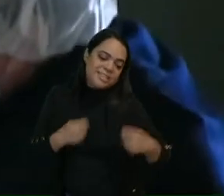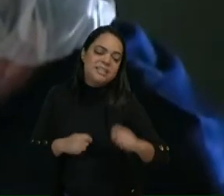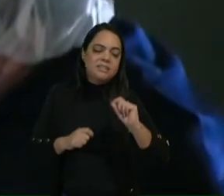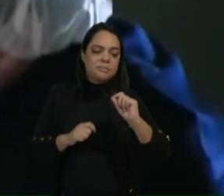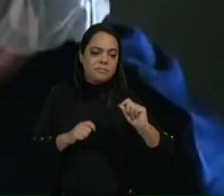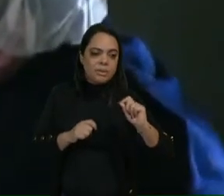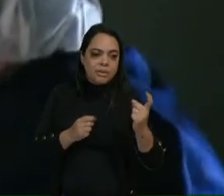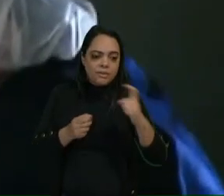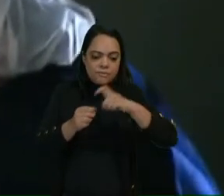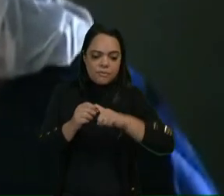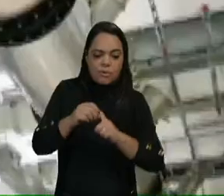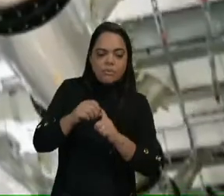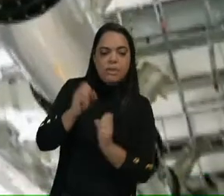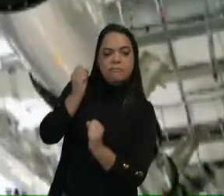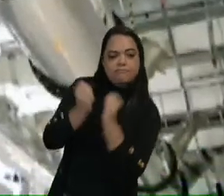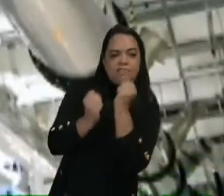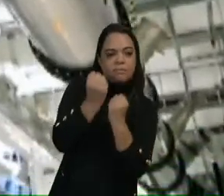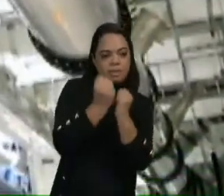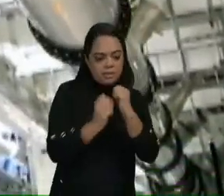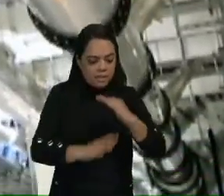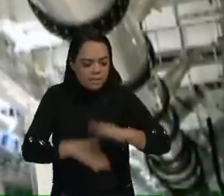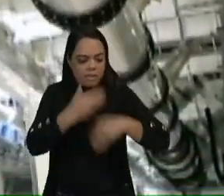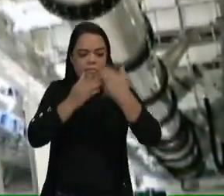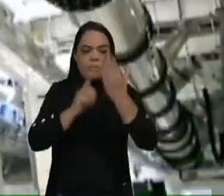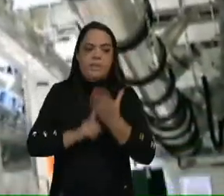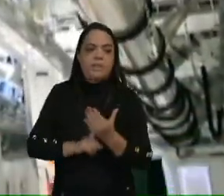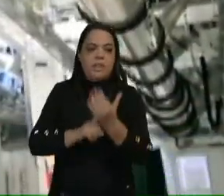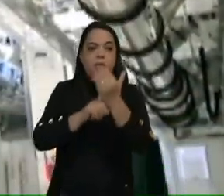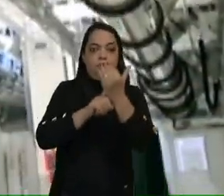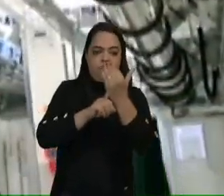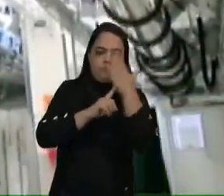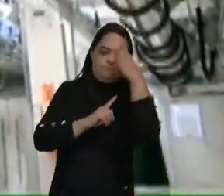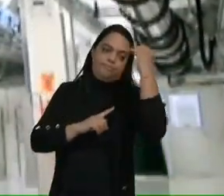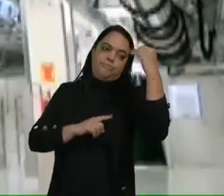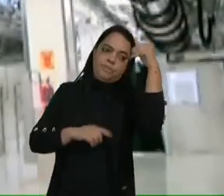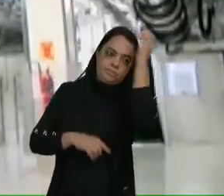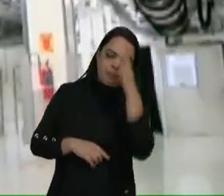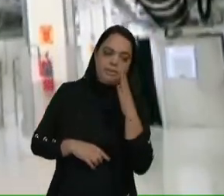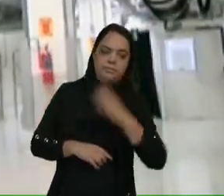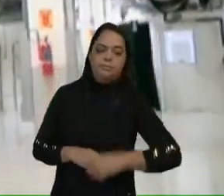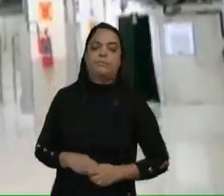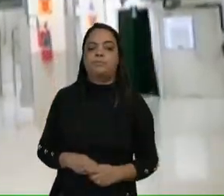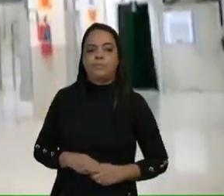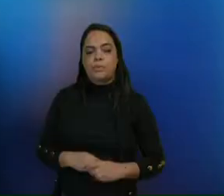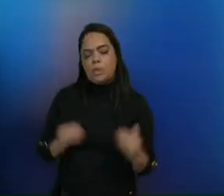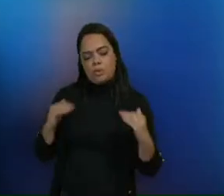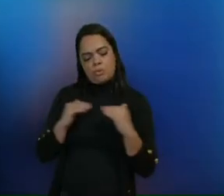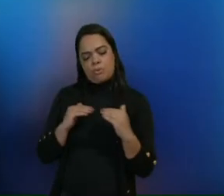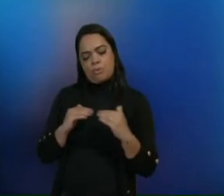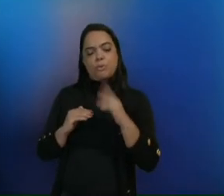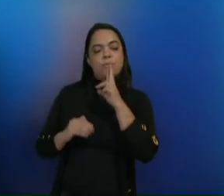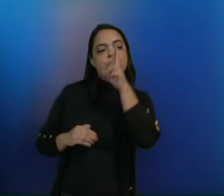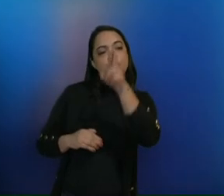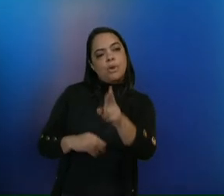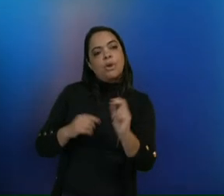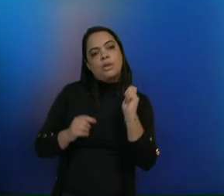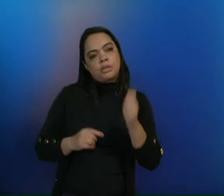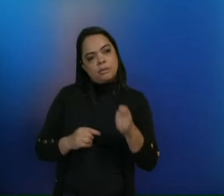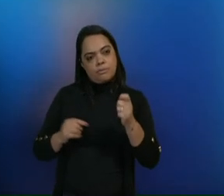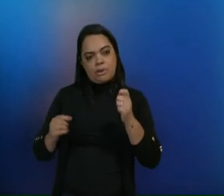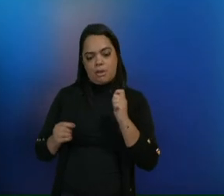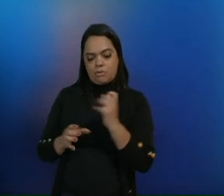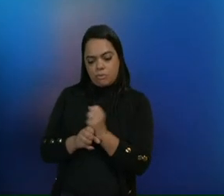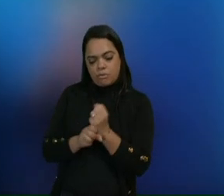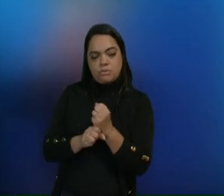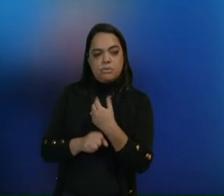de reindustrialização e de desenvolvimento de alta tecnologia no país. Em consonância com o próprio parecer do Tribunal de Contas da União,